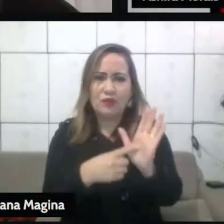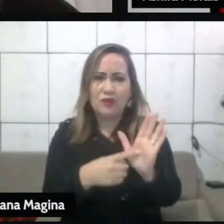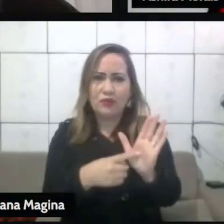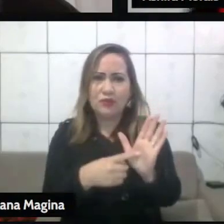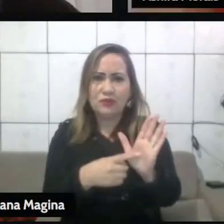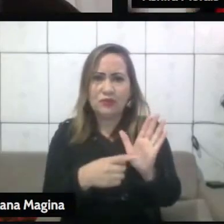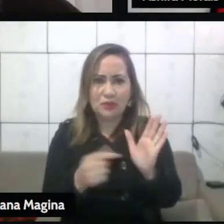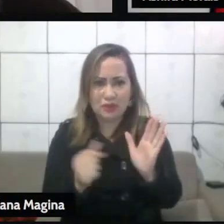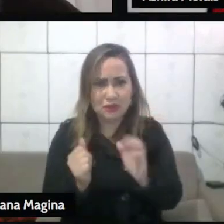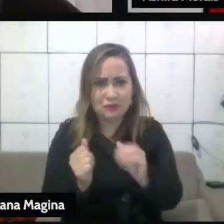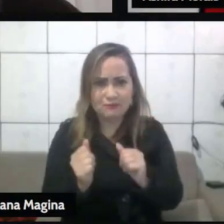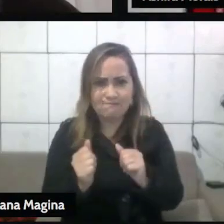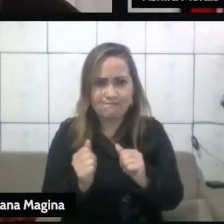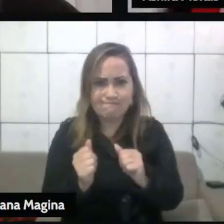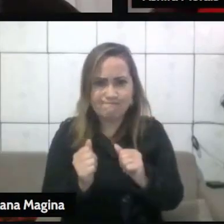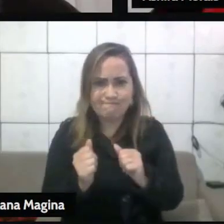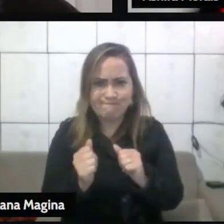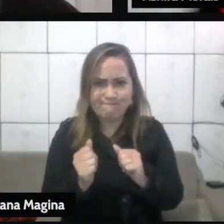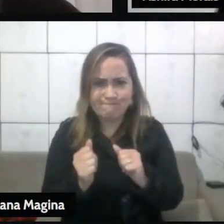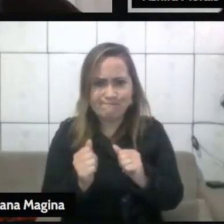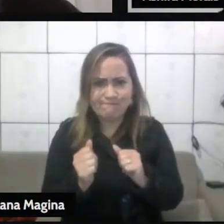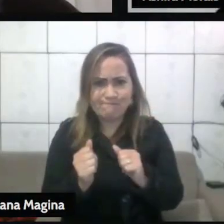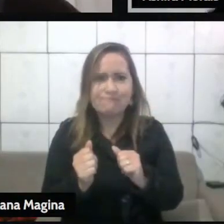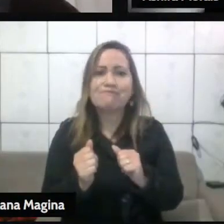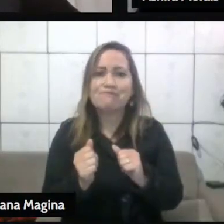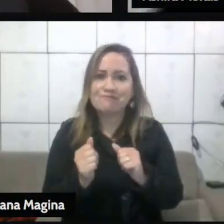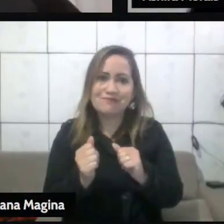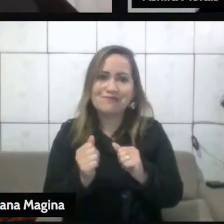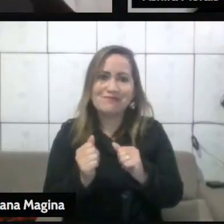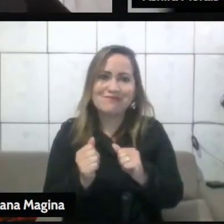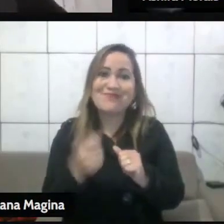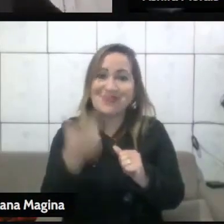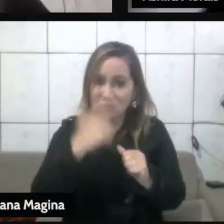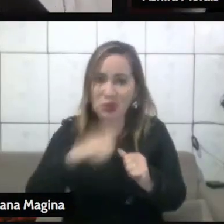hebraico, mas eu sei conversar e ler. Já é uma grande vantagem.